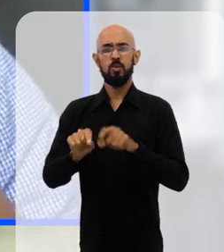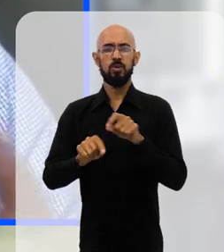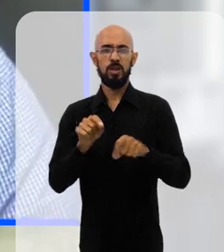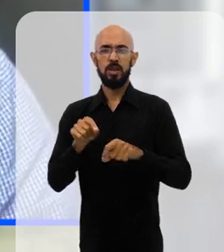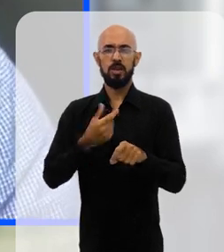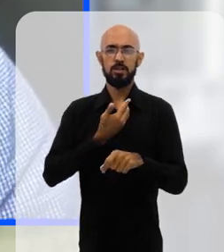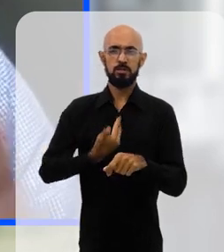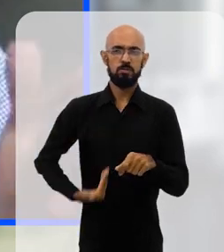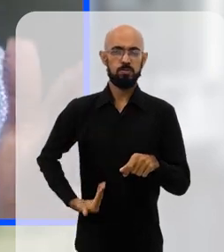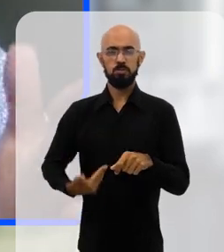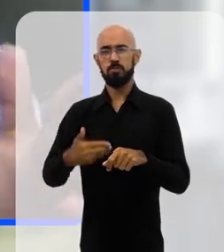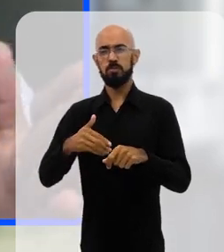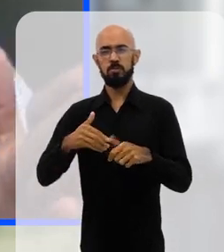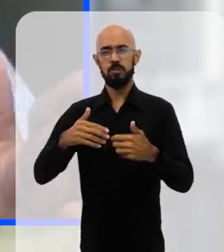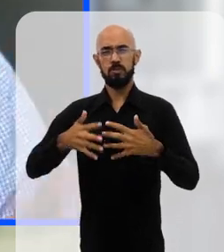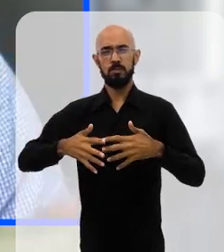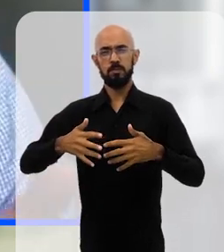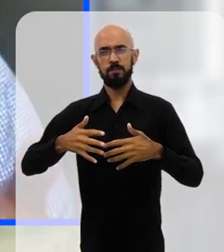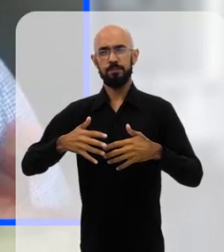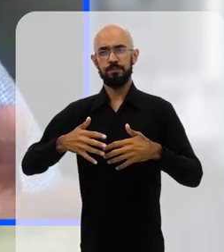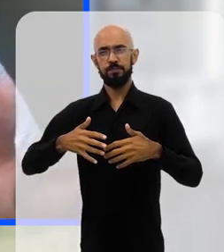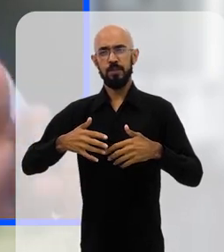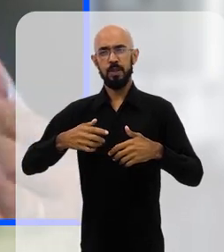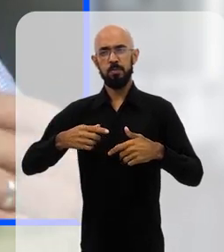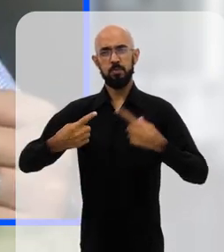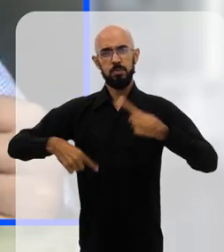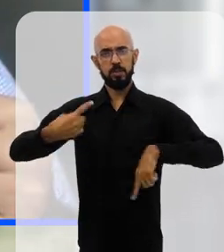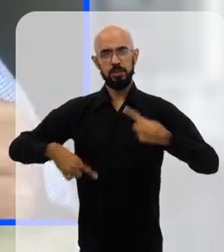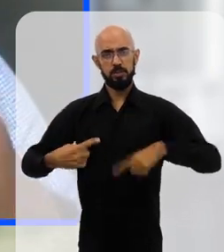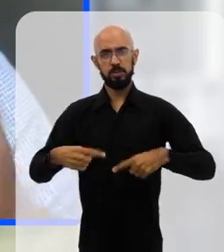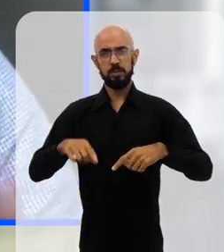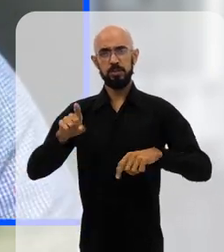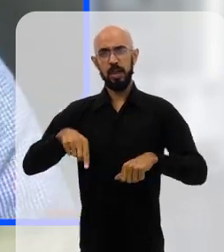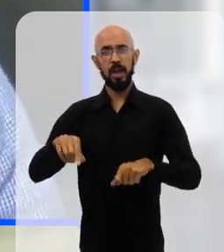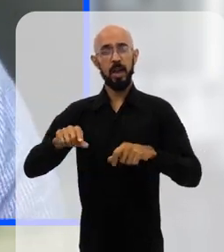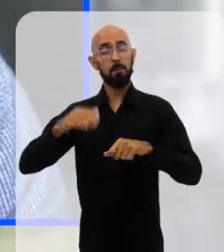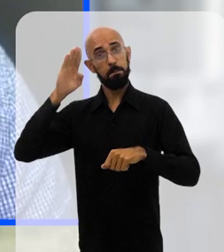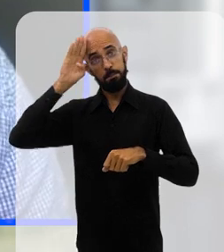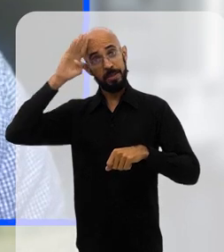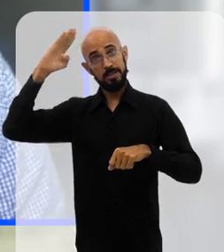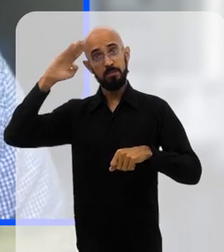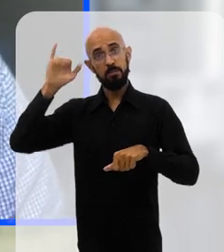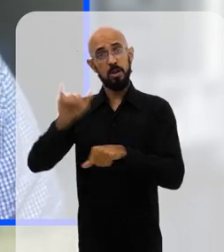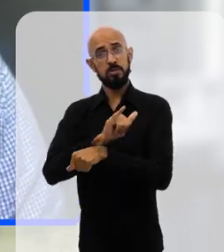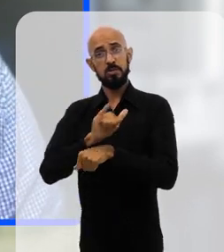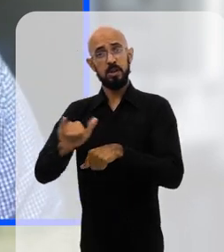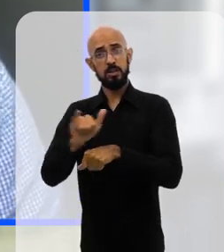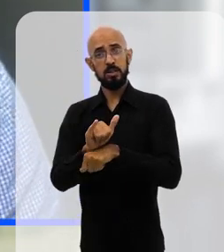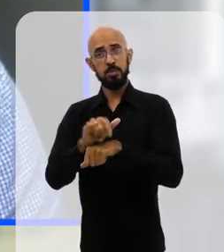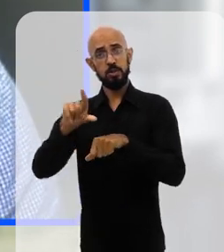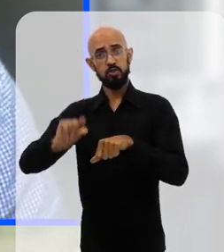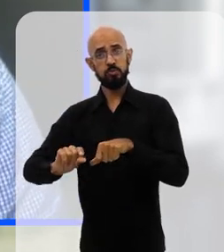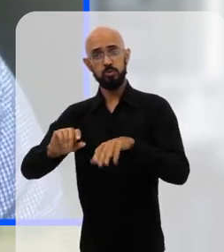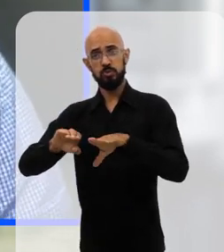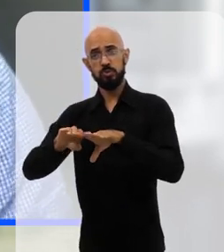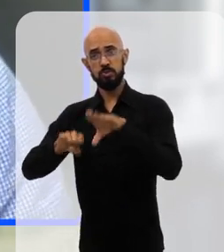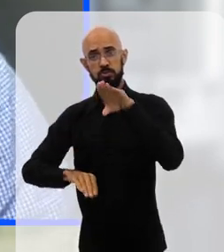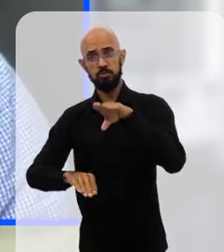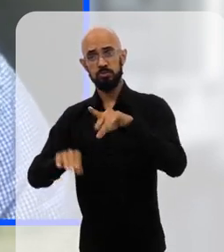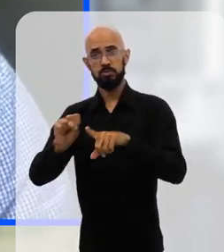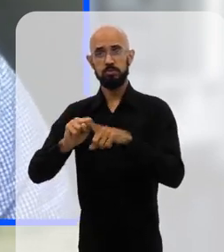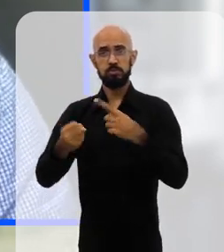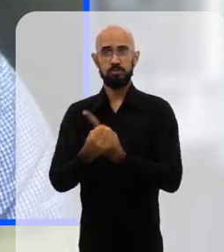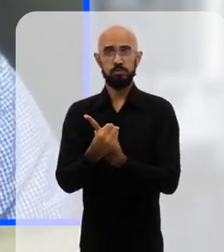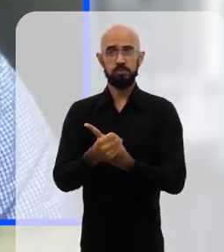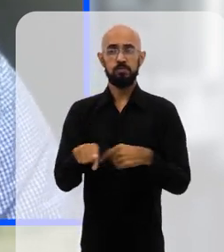relação a políticas públicas em geral, que são a principal ferramenta de redução de desigualdade, né, então, a gente